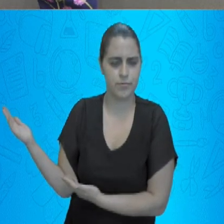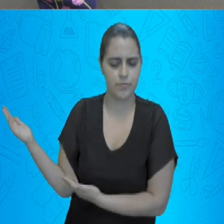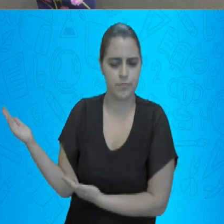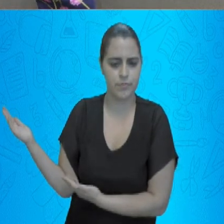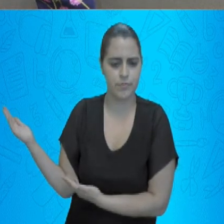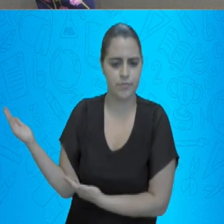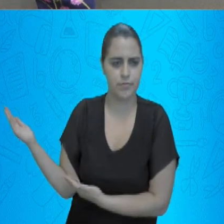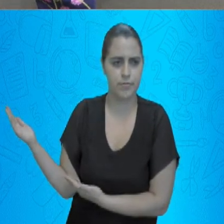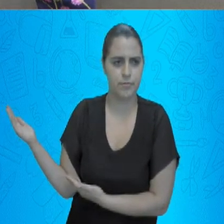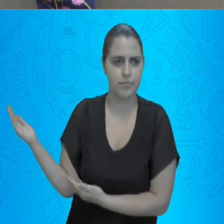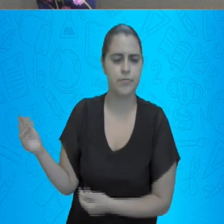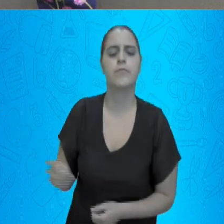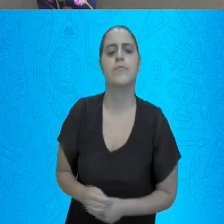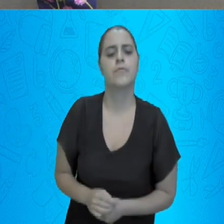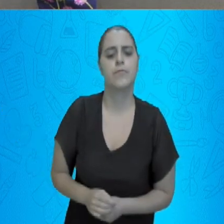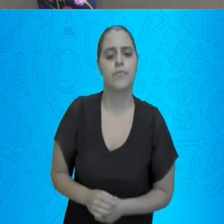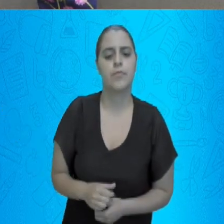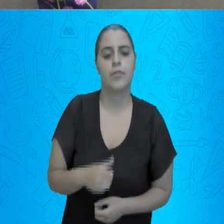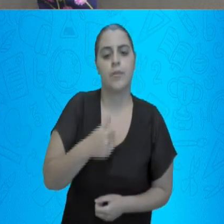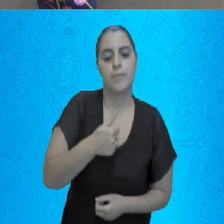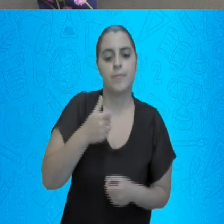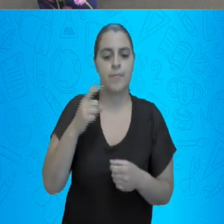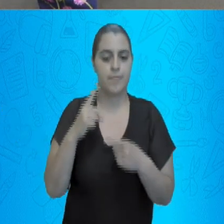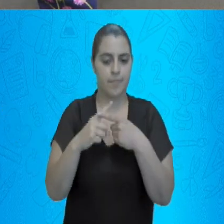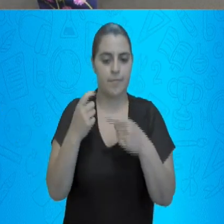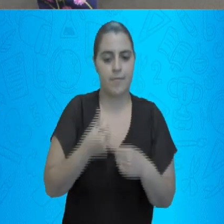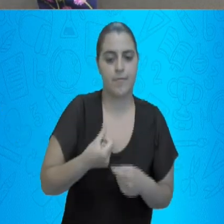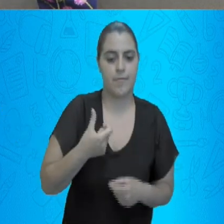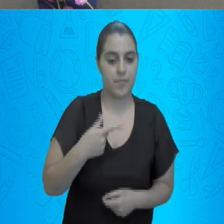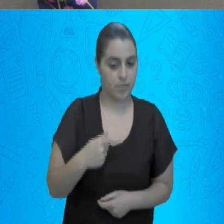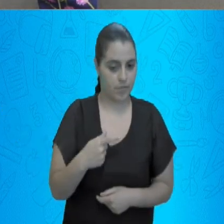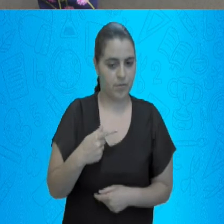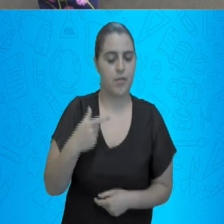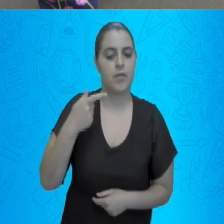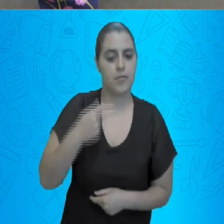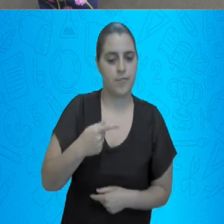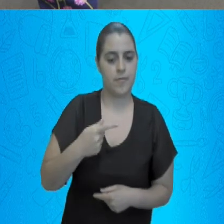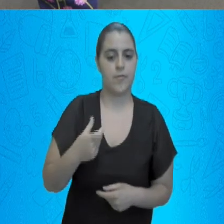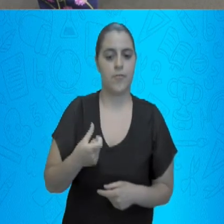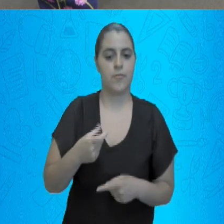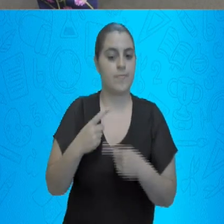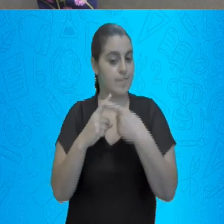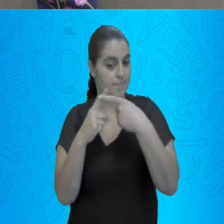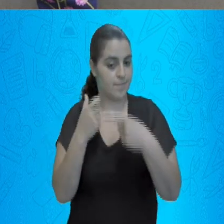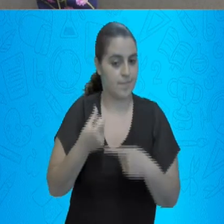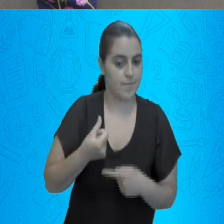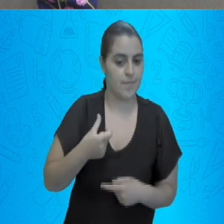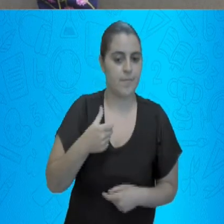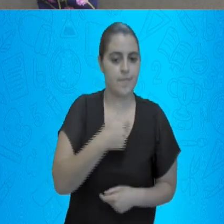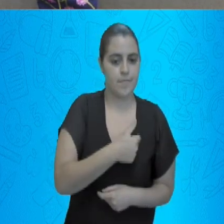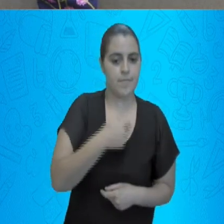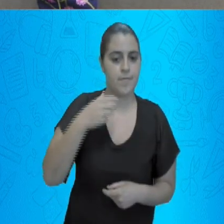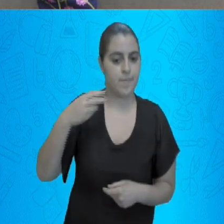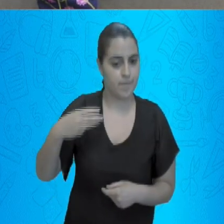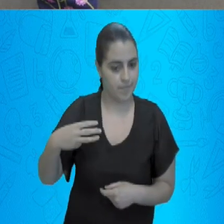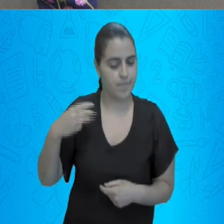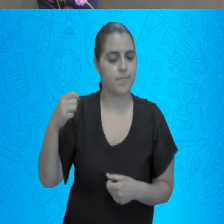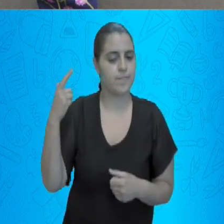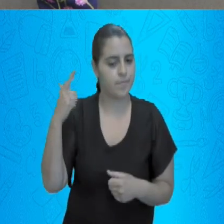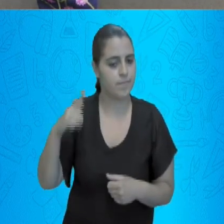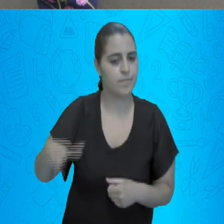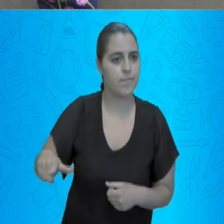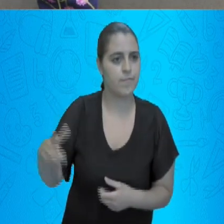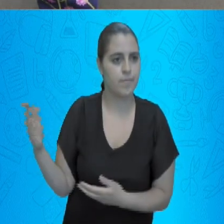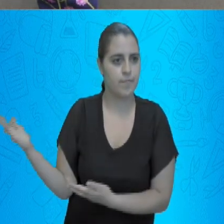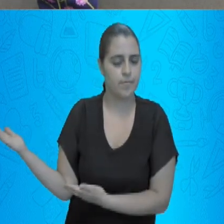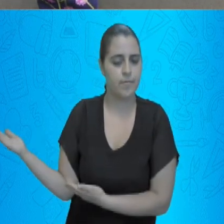para a dezena. 1 mais 6. 7. 7. mais 6. 13 de novo. Coloco